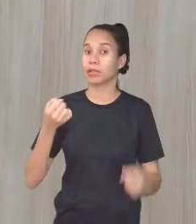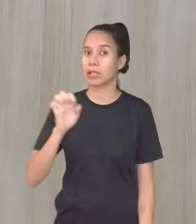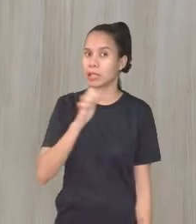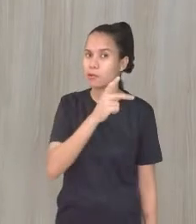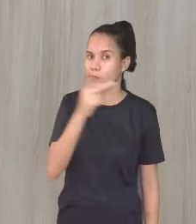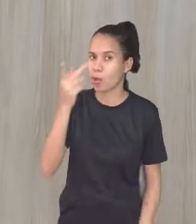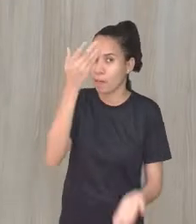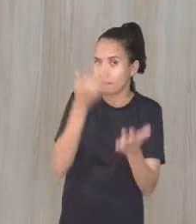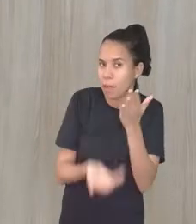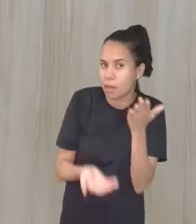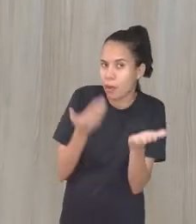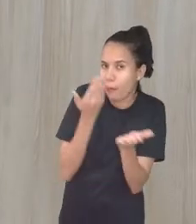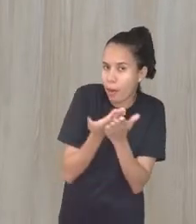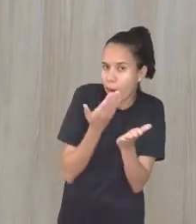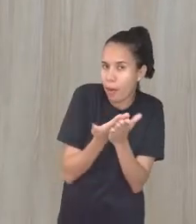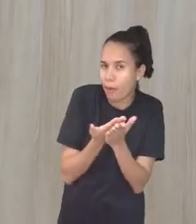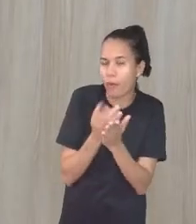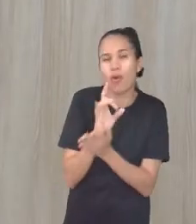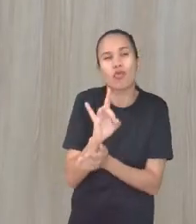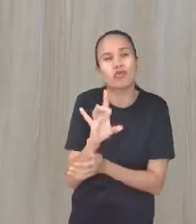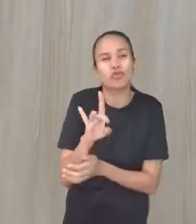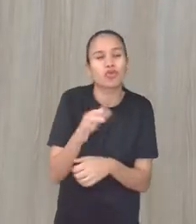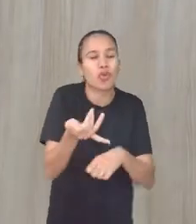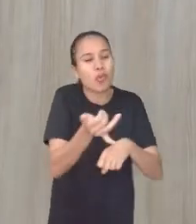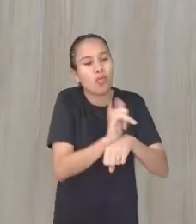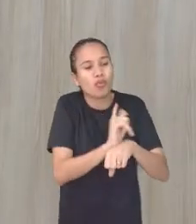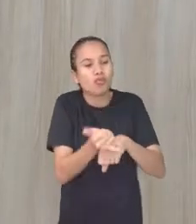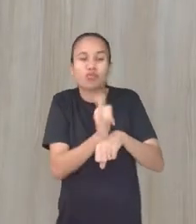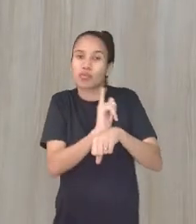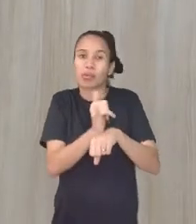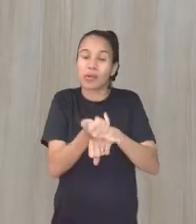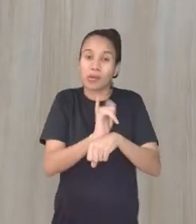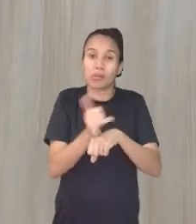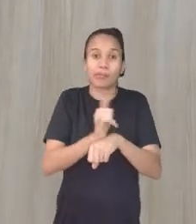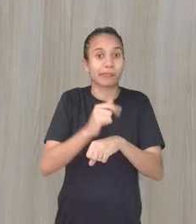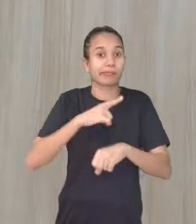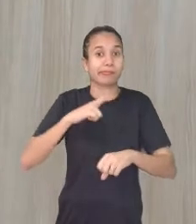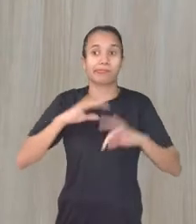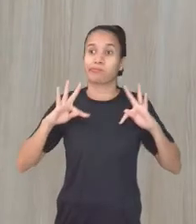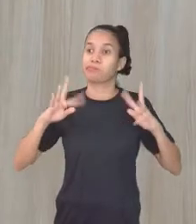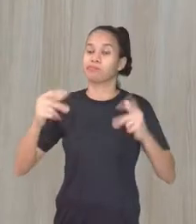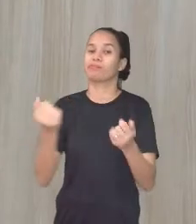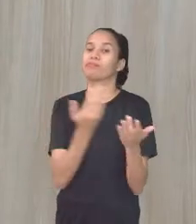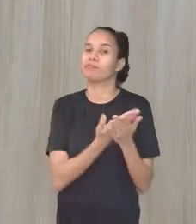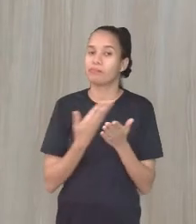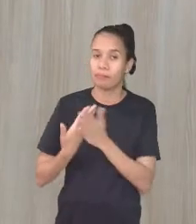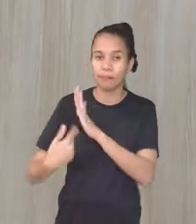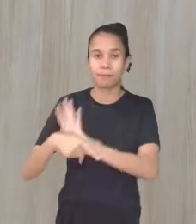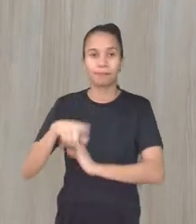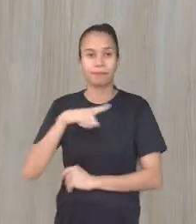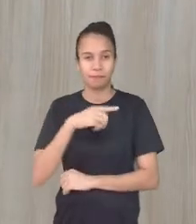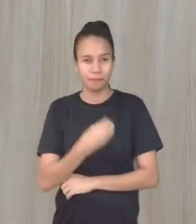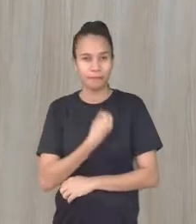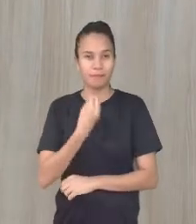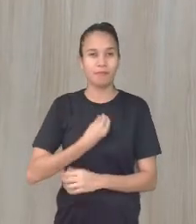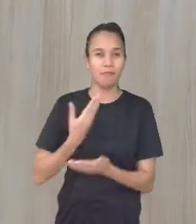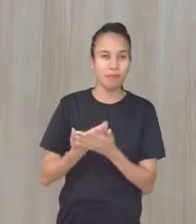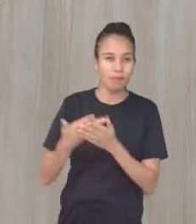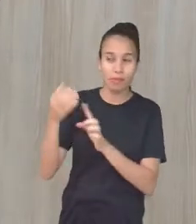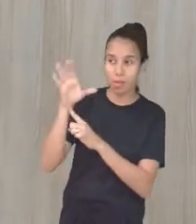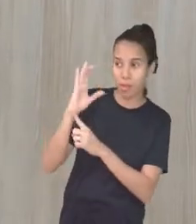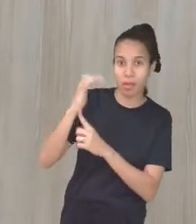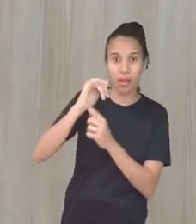perderem a nossa aula, é só lá no YouTube. Lá no YouTube vocês vão ter todas as aulas, né? As aulas de ciência,